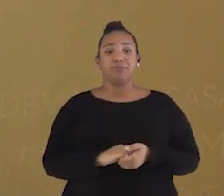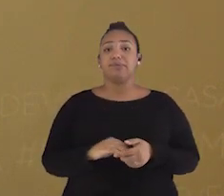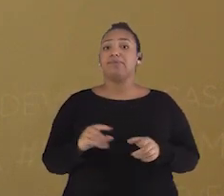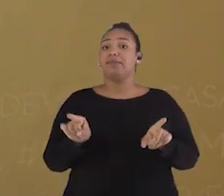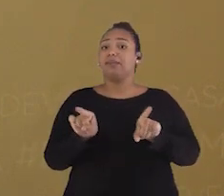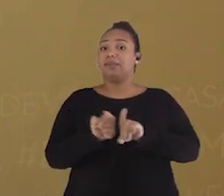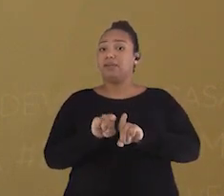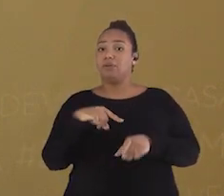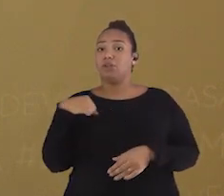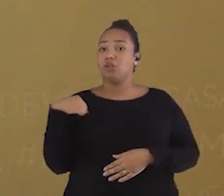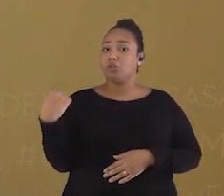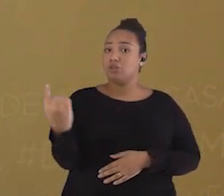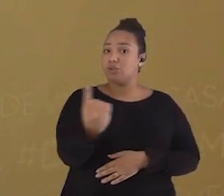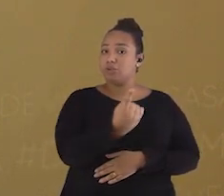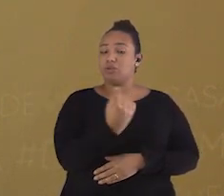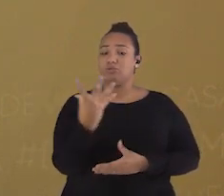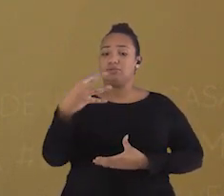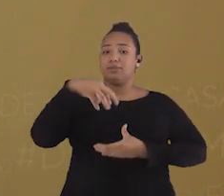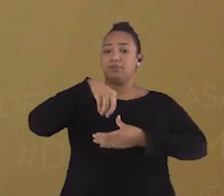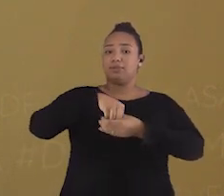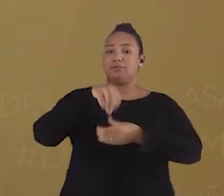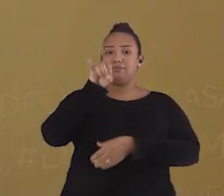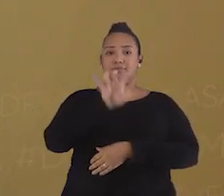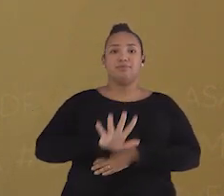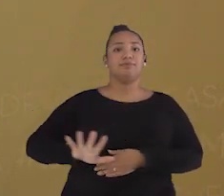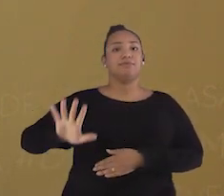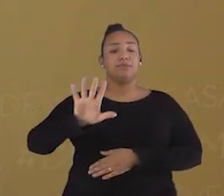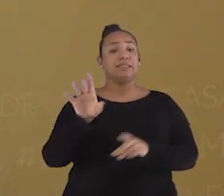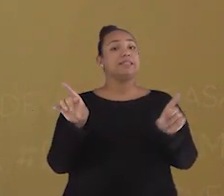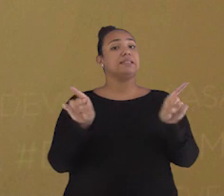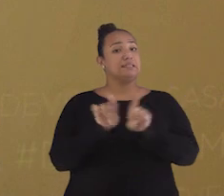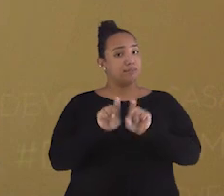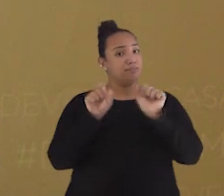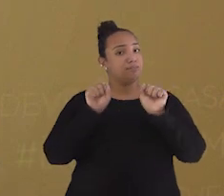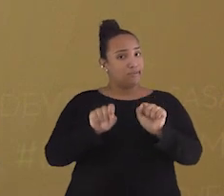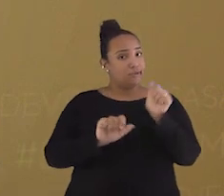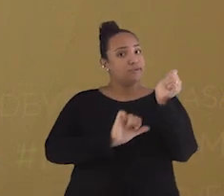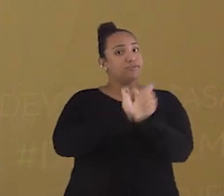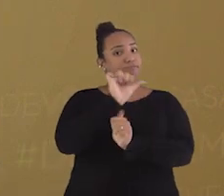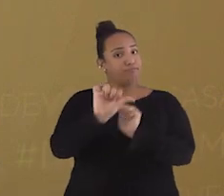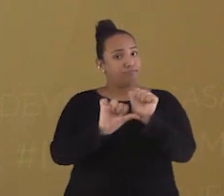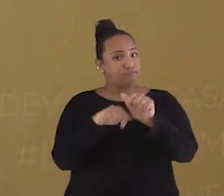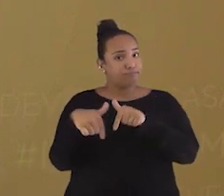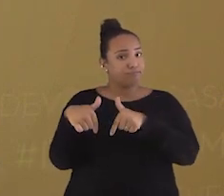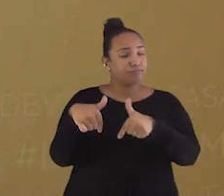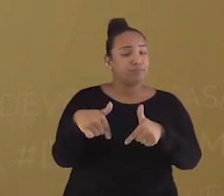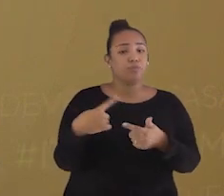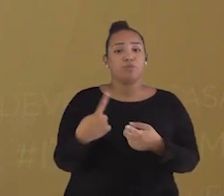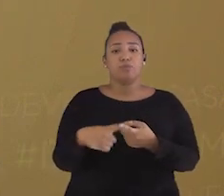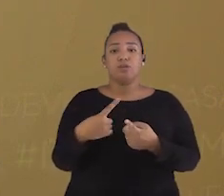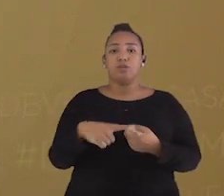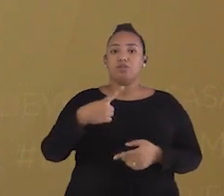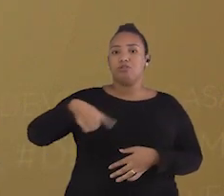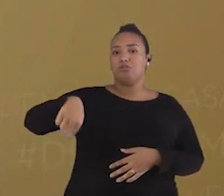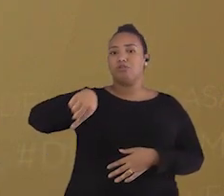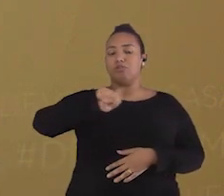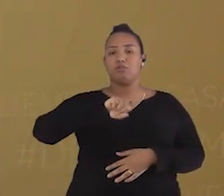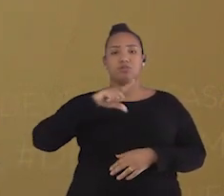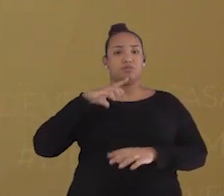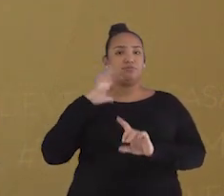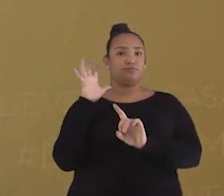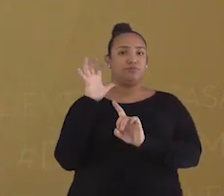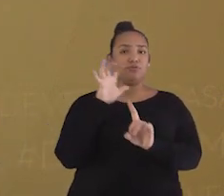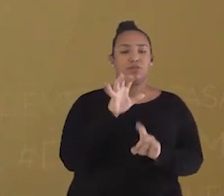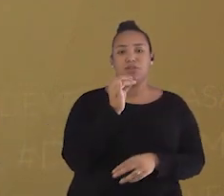também fazemos parte das paisagens e também modificamos elas, através de práticas diretas,